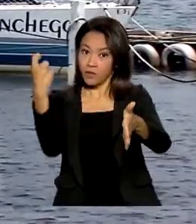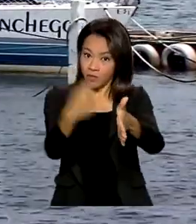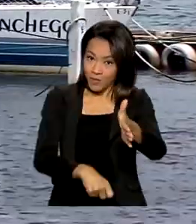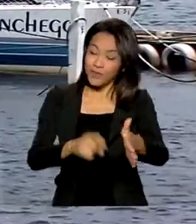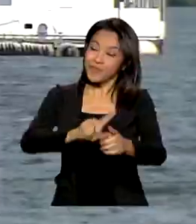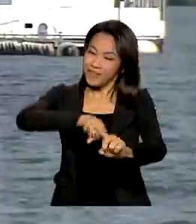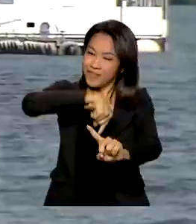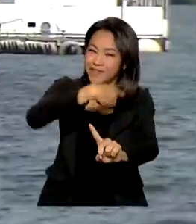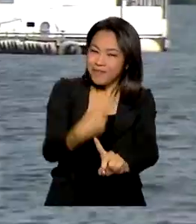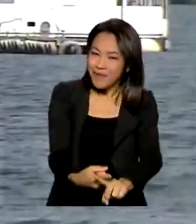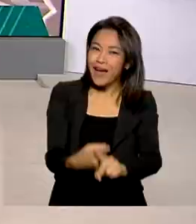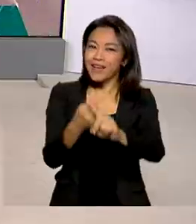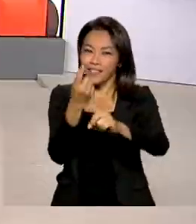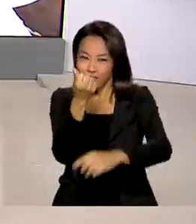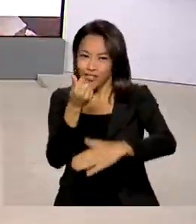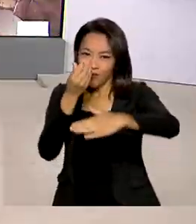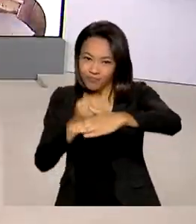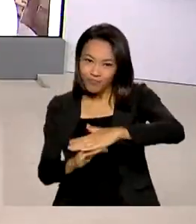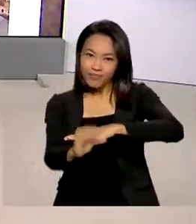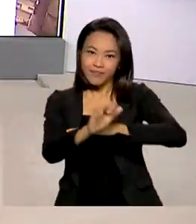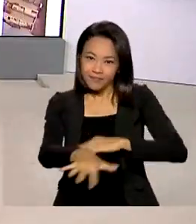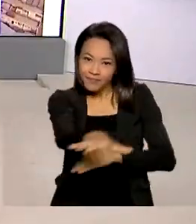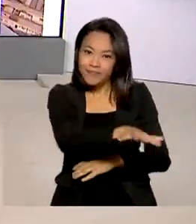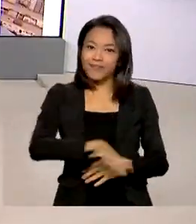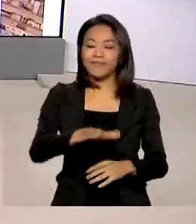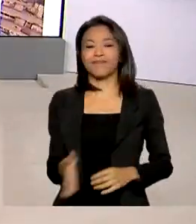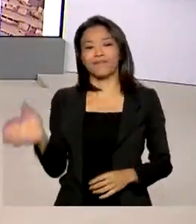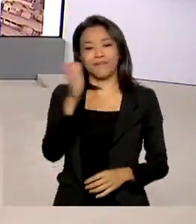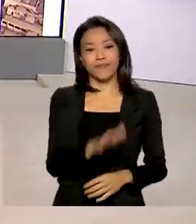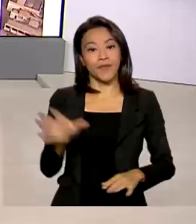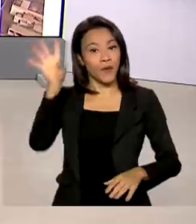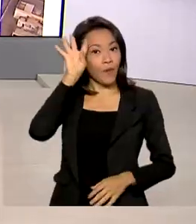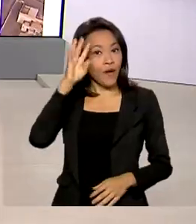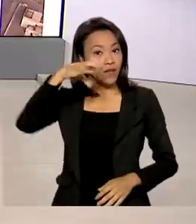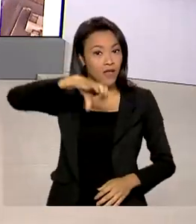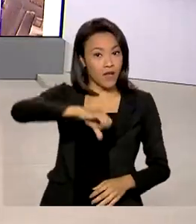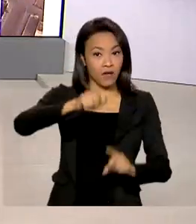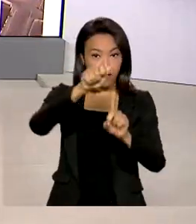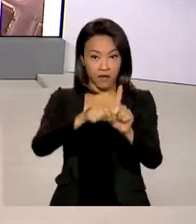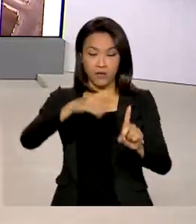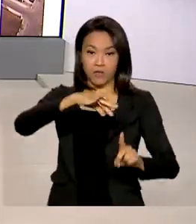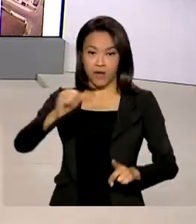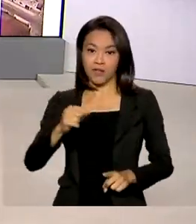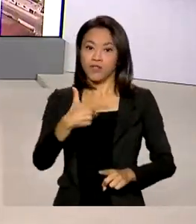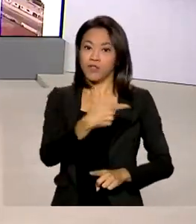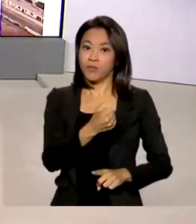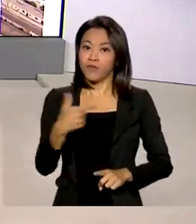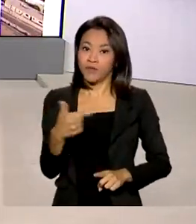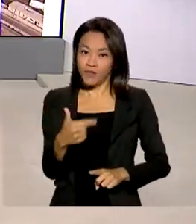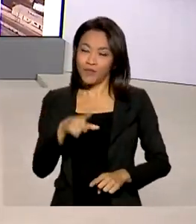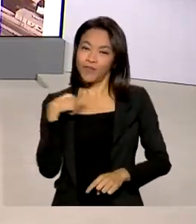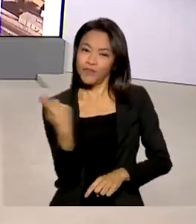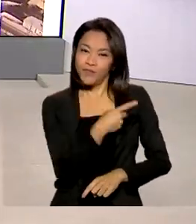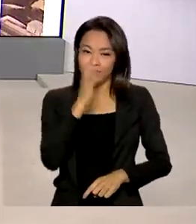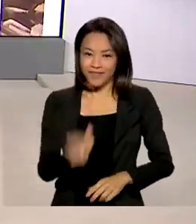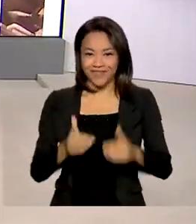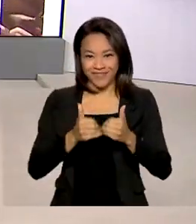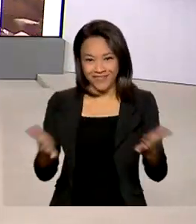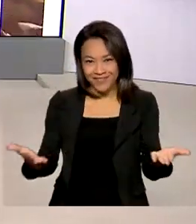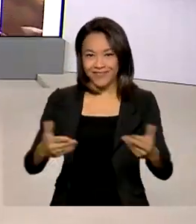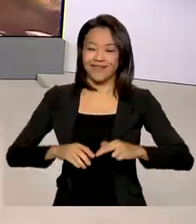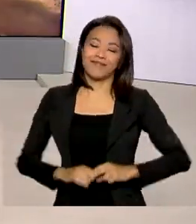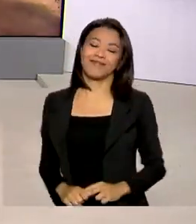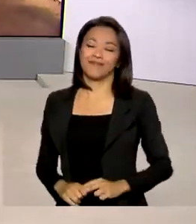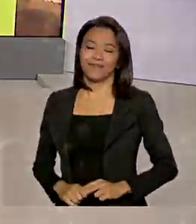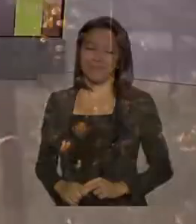mais crédito para o setor. Quarta-feira, 9 de março de 2022, o Brasil em Dia já está